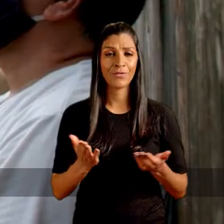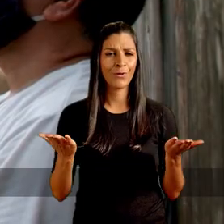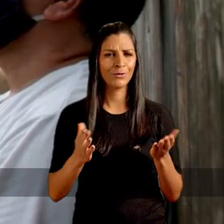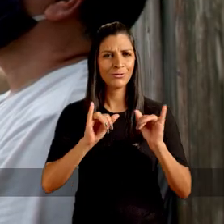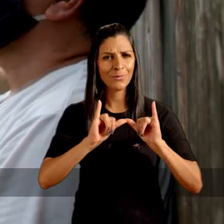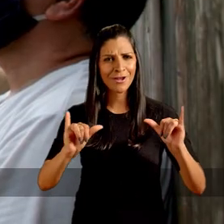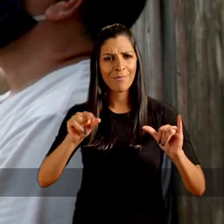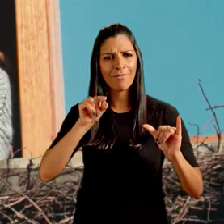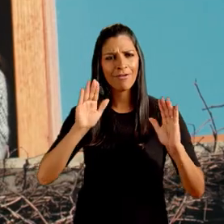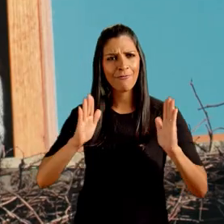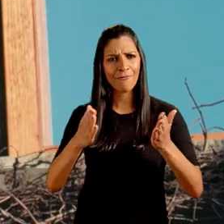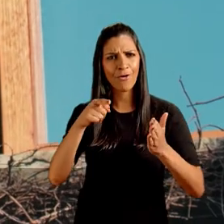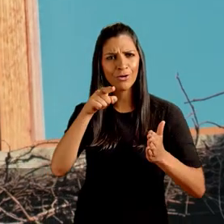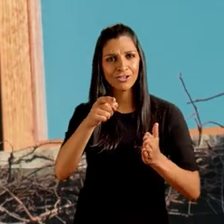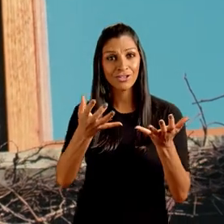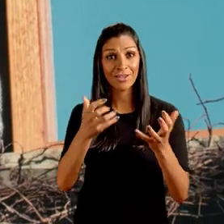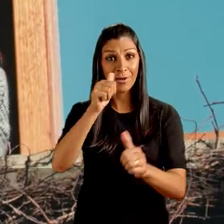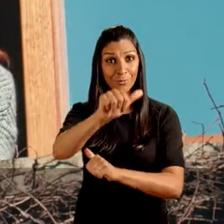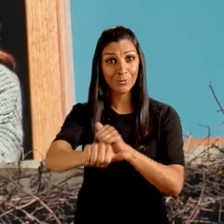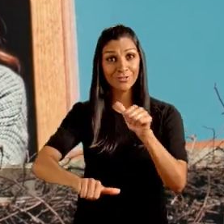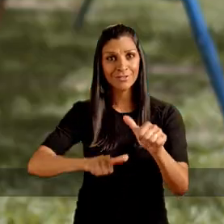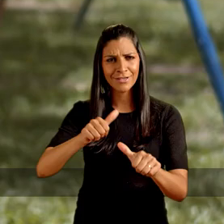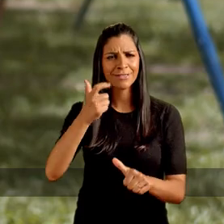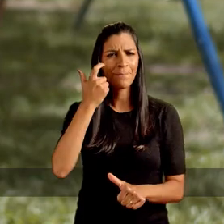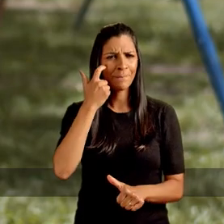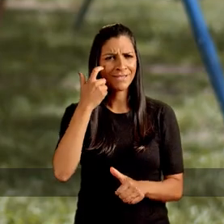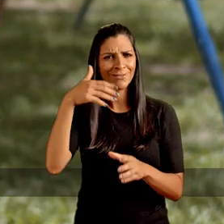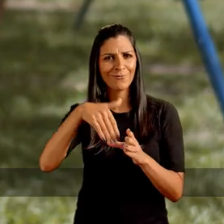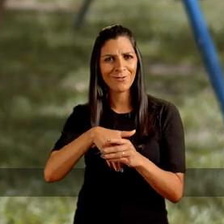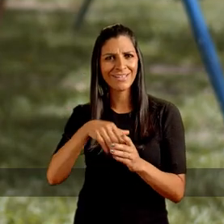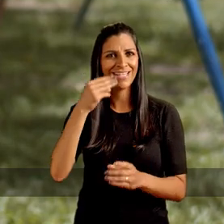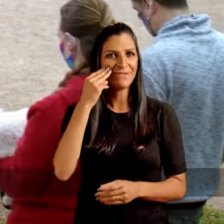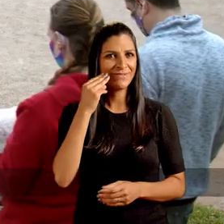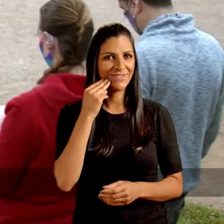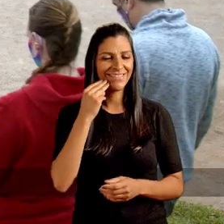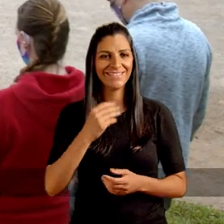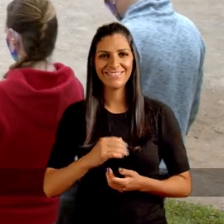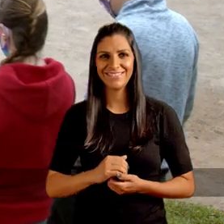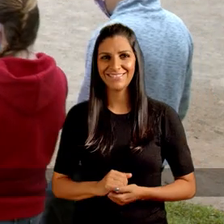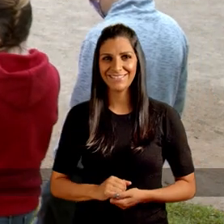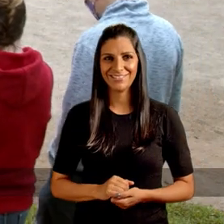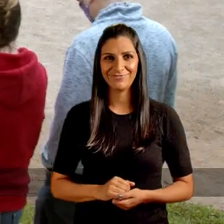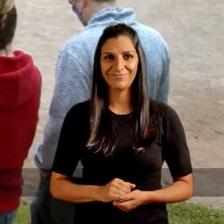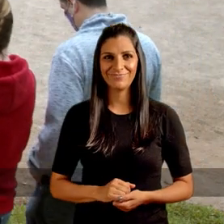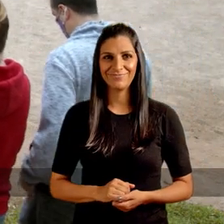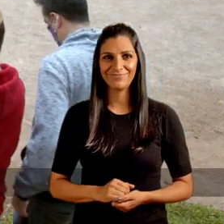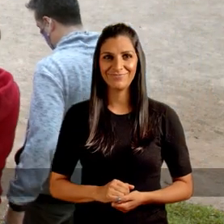Hoje o programa é dedicado a ti, que quer mudança e está pensando em votar na Manuela.